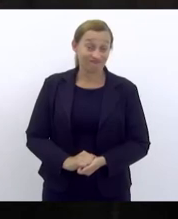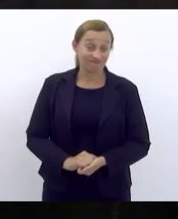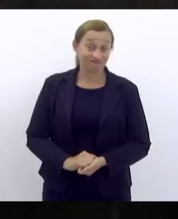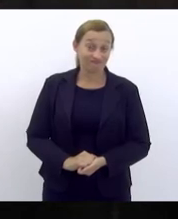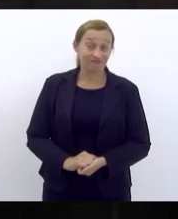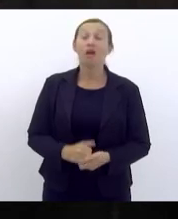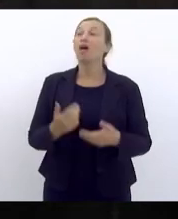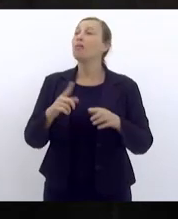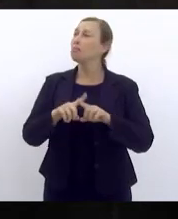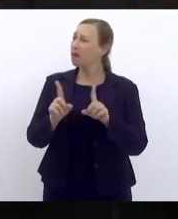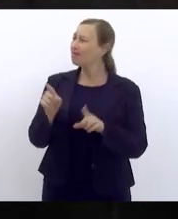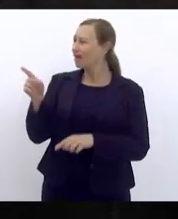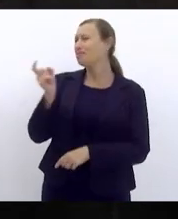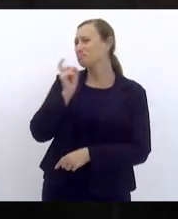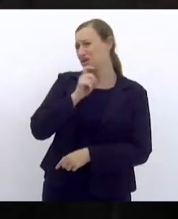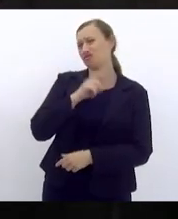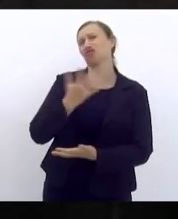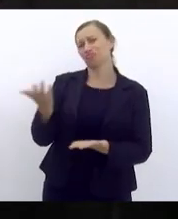mas ela mente